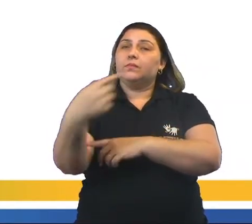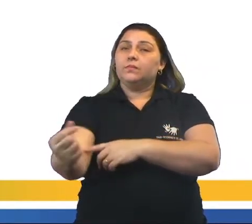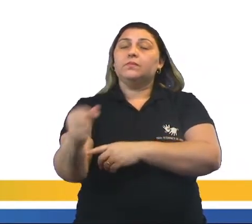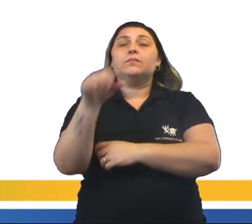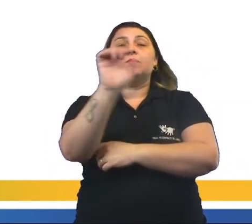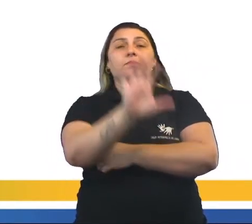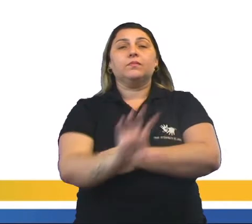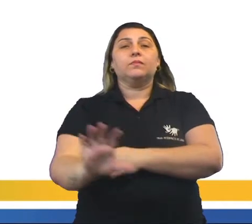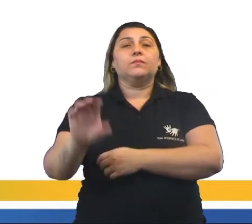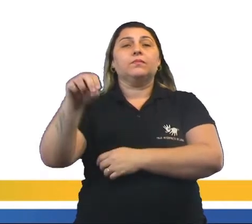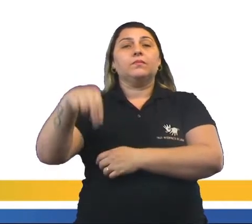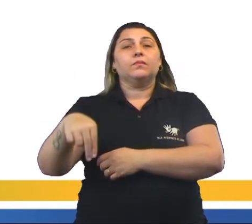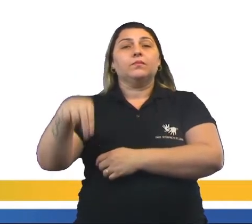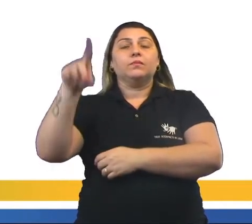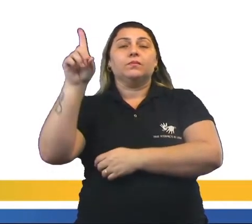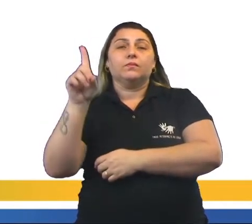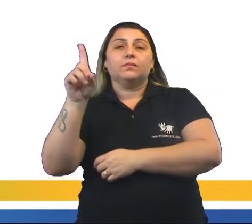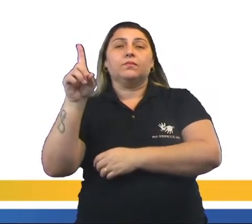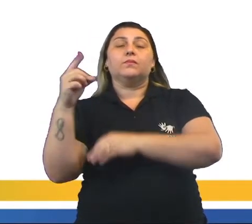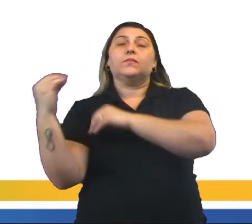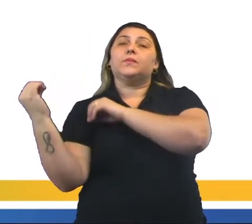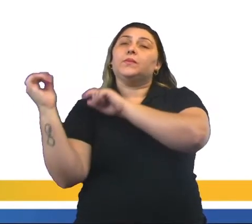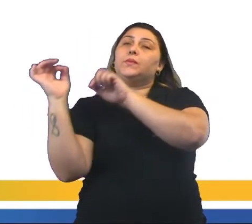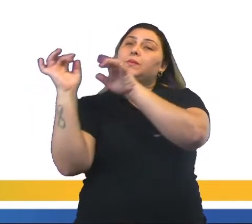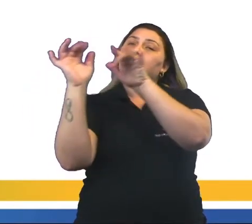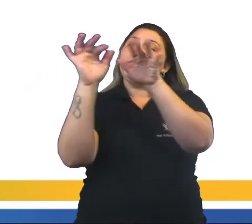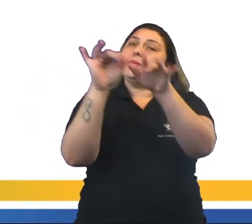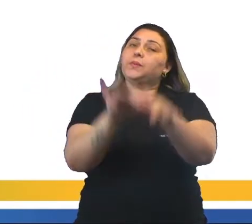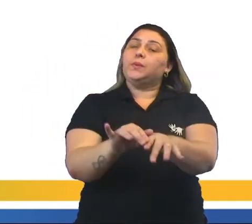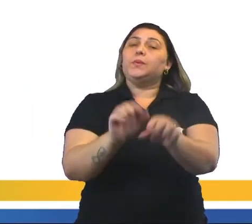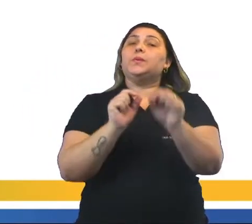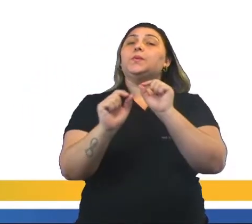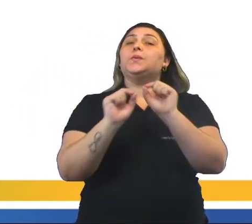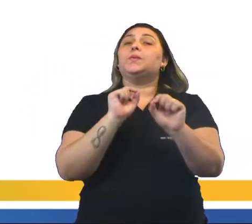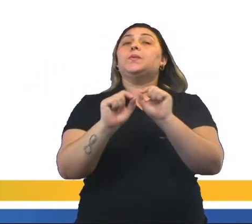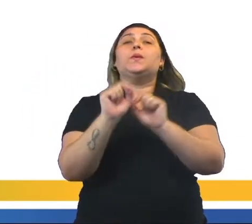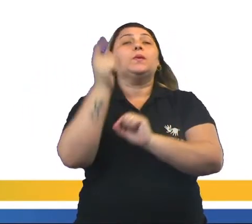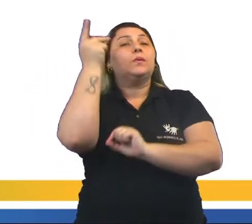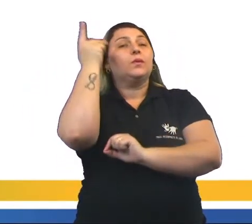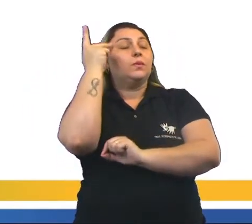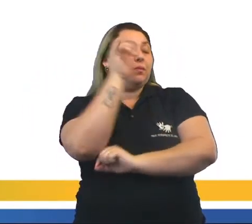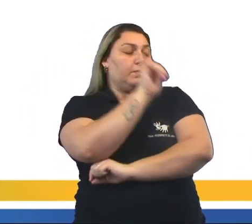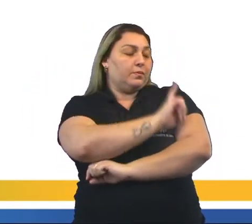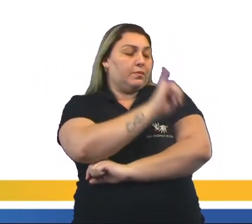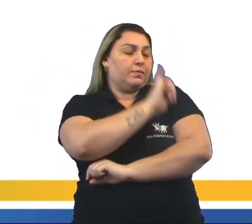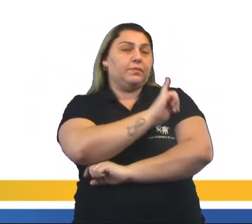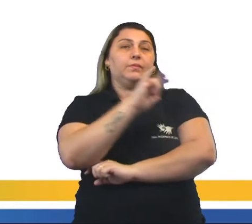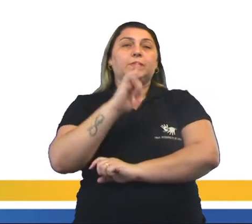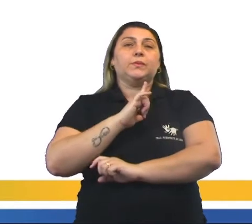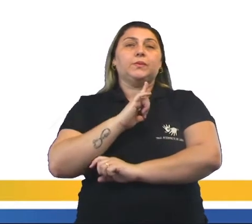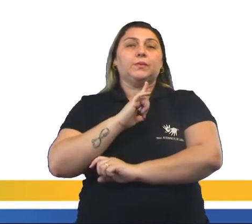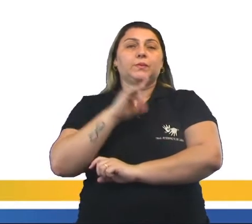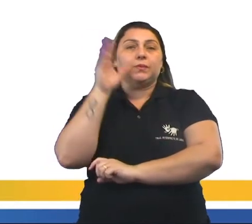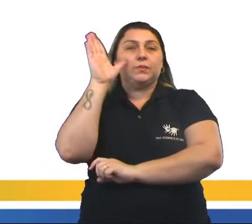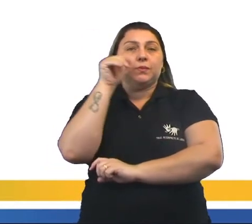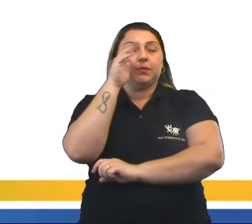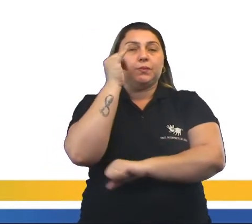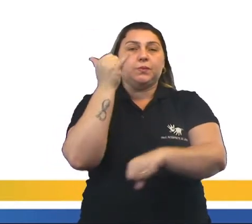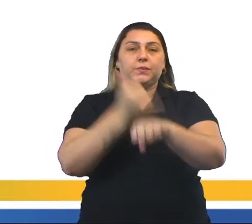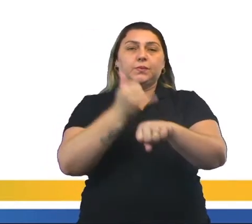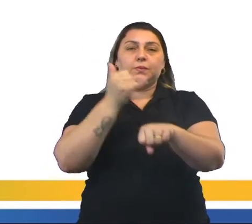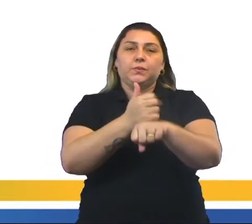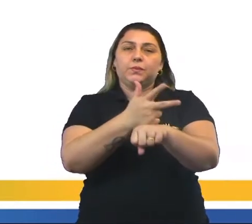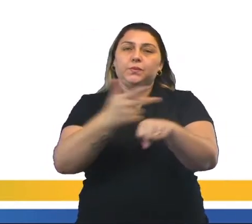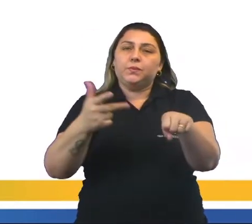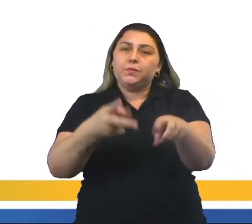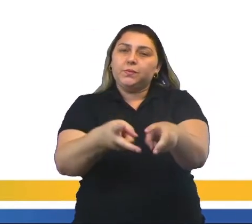região nordeste em direção a essa área que passou a ter o interesse da mineração, na